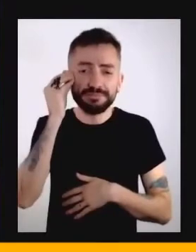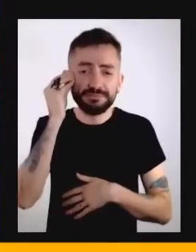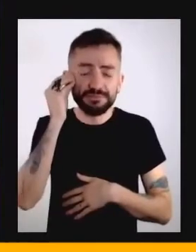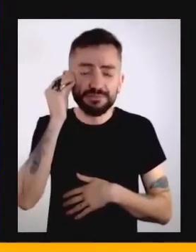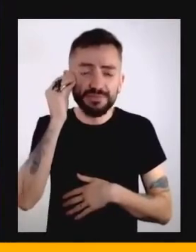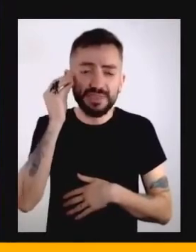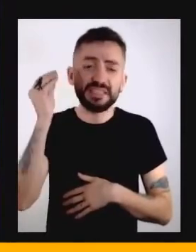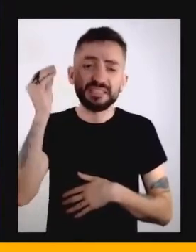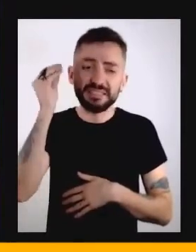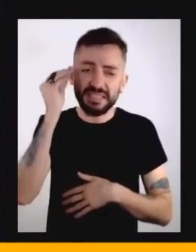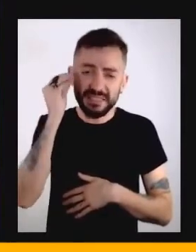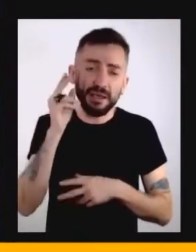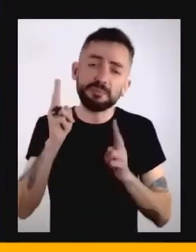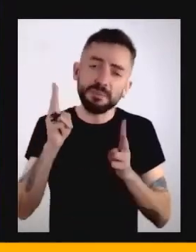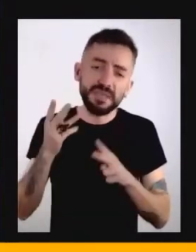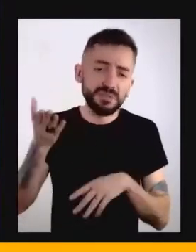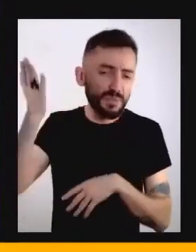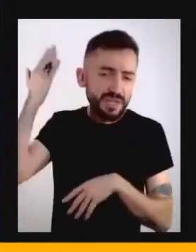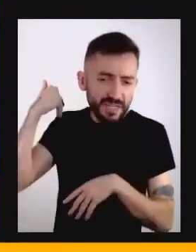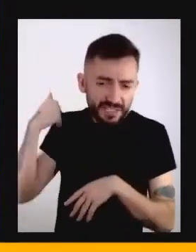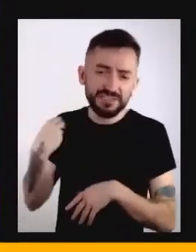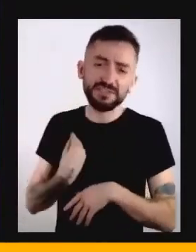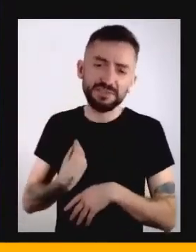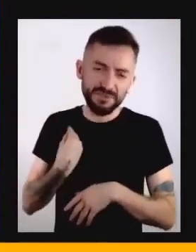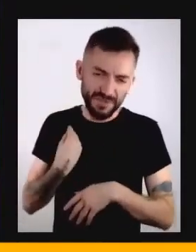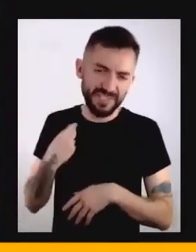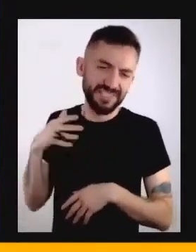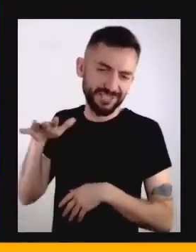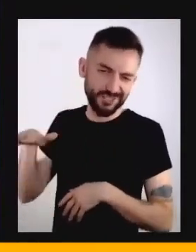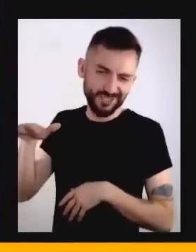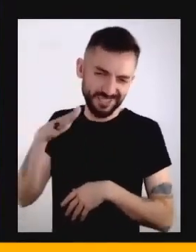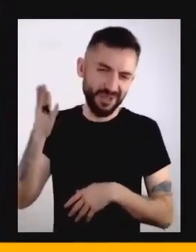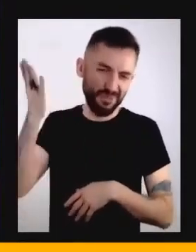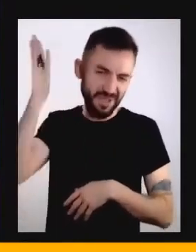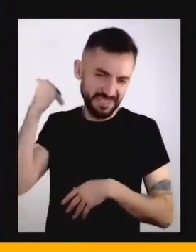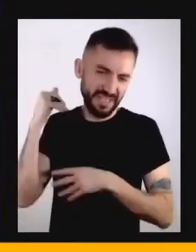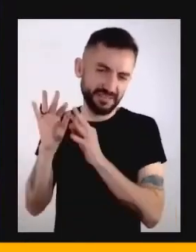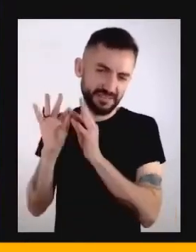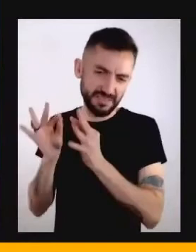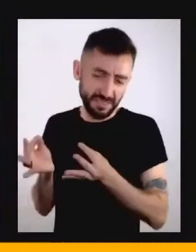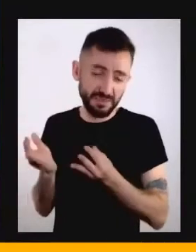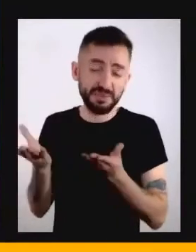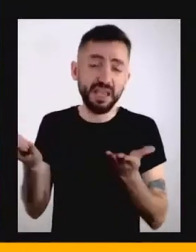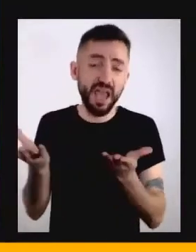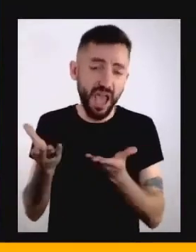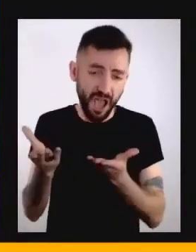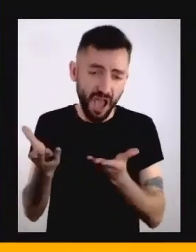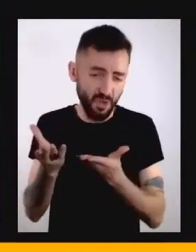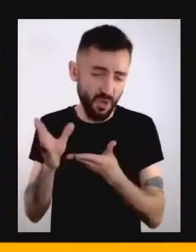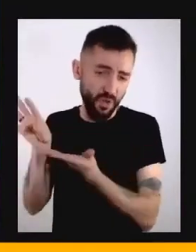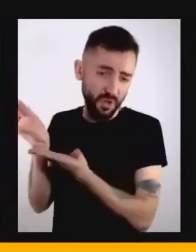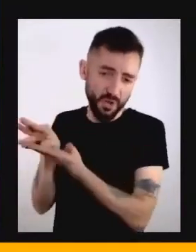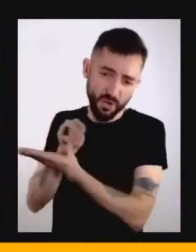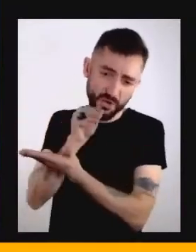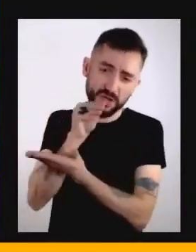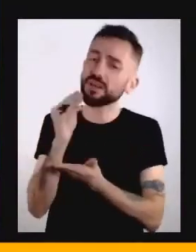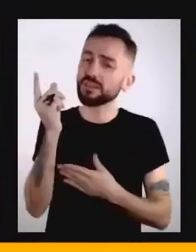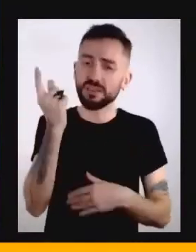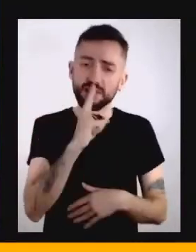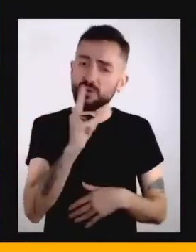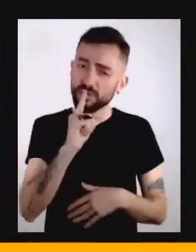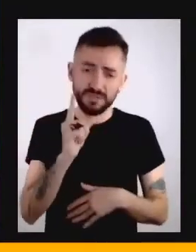essa ideia, esse padrão de vida que era mais simples para o nosso momento dependente,